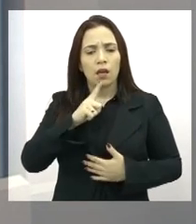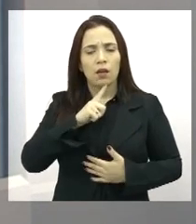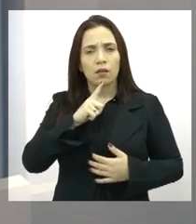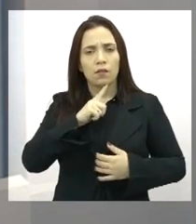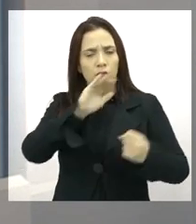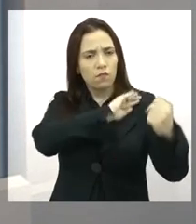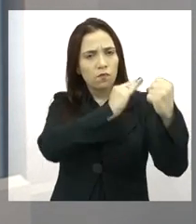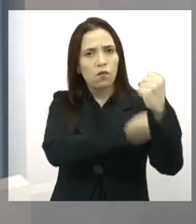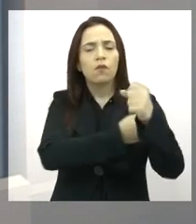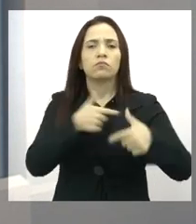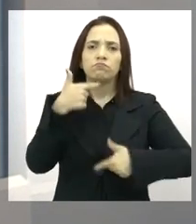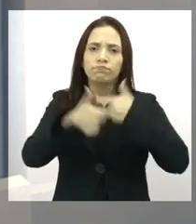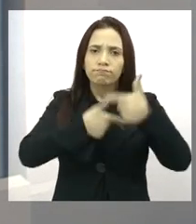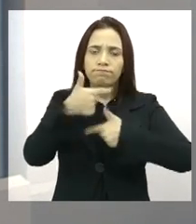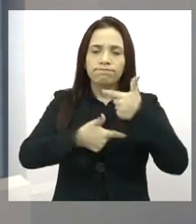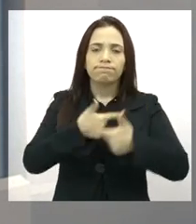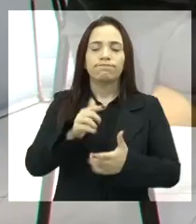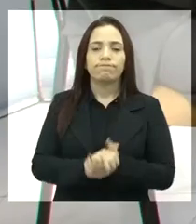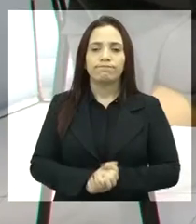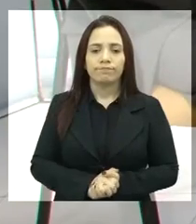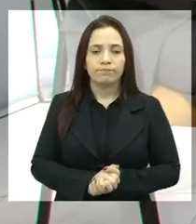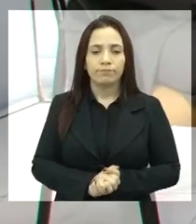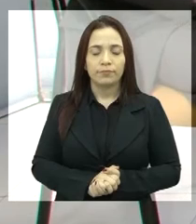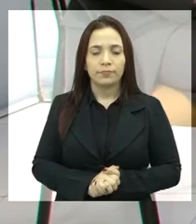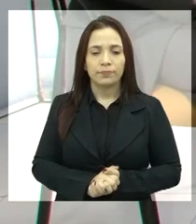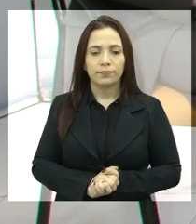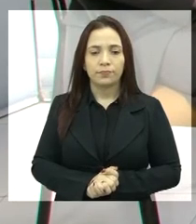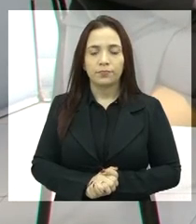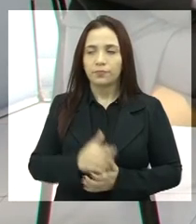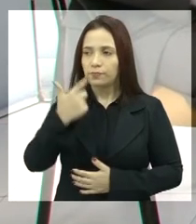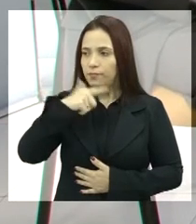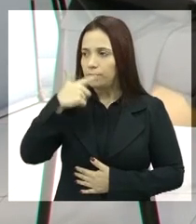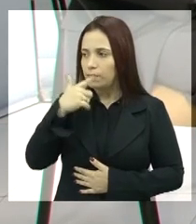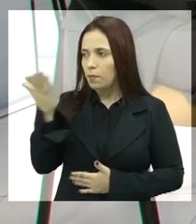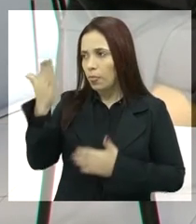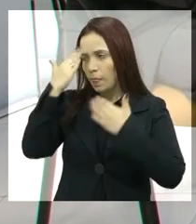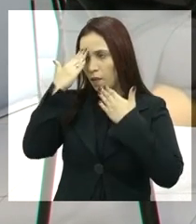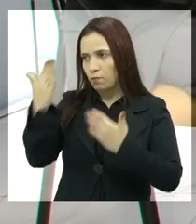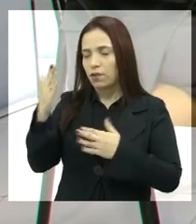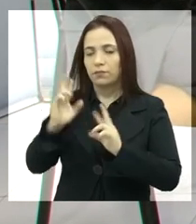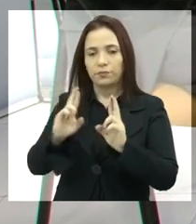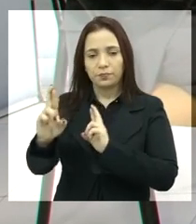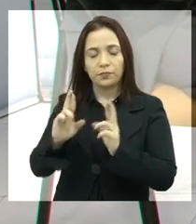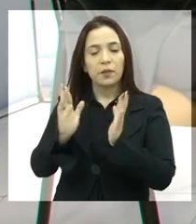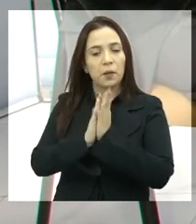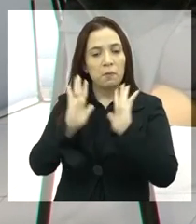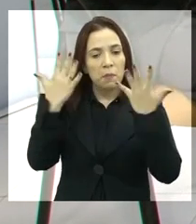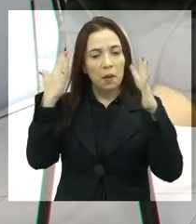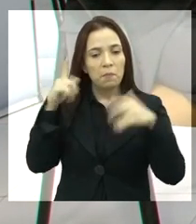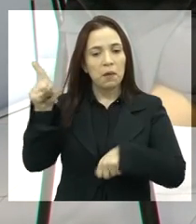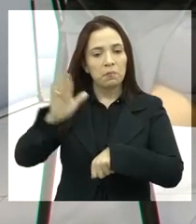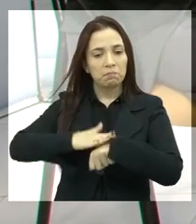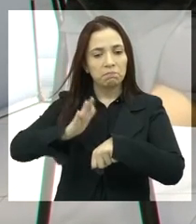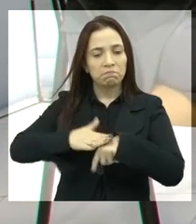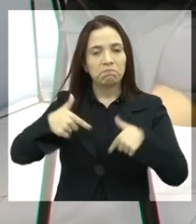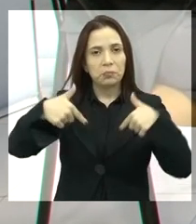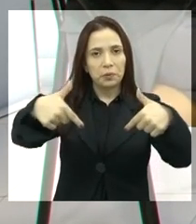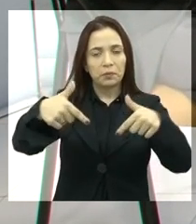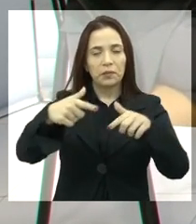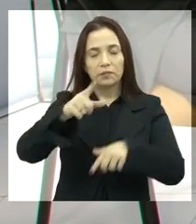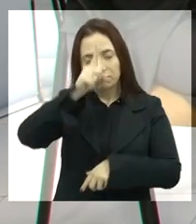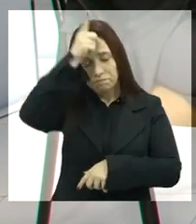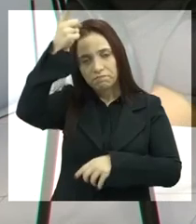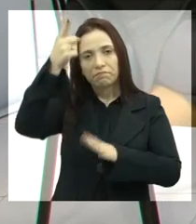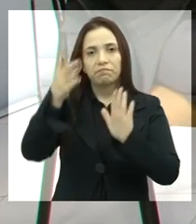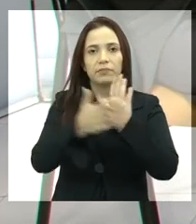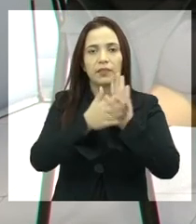direitos valer ali no momento do parto. Muito bem, vereadora Larissa Gaspar, muito obrigado pela entrevista e parabéns por essa sua ideia, né, de criar o